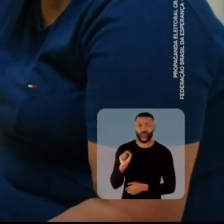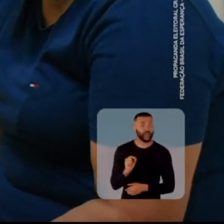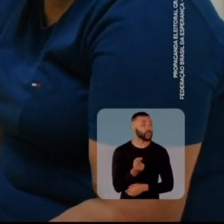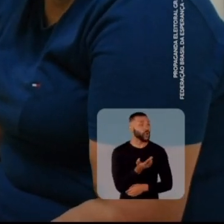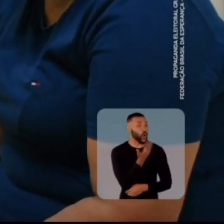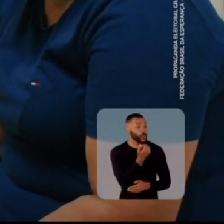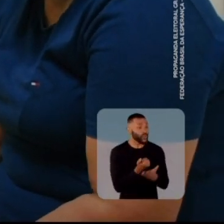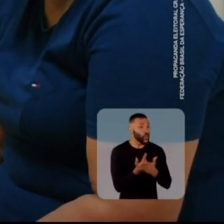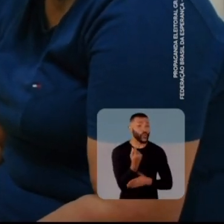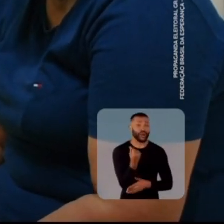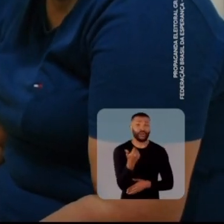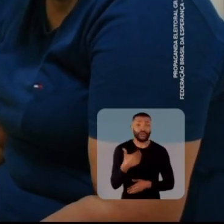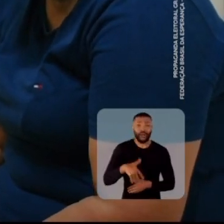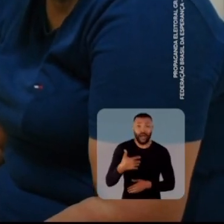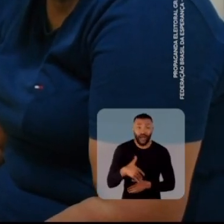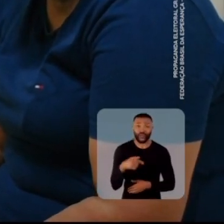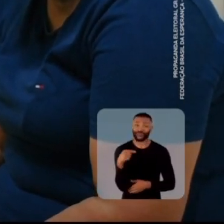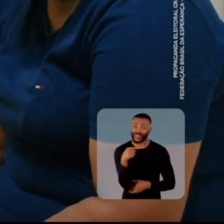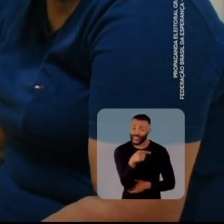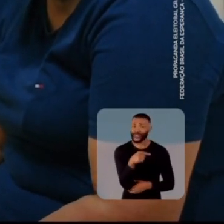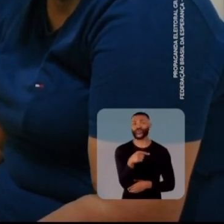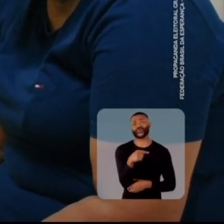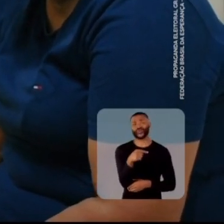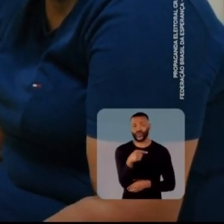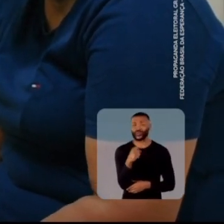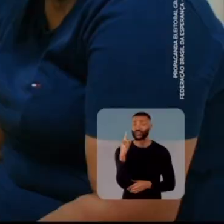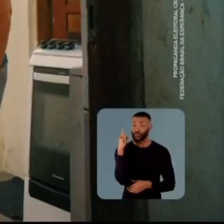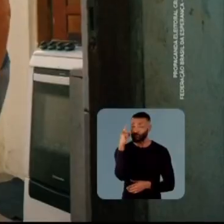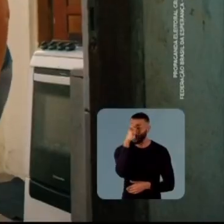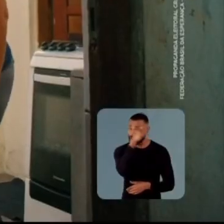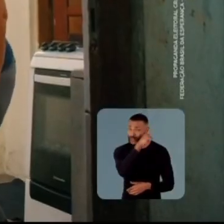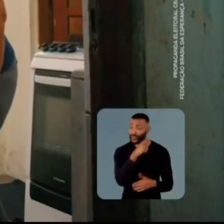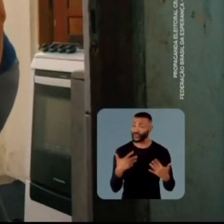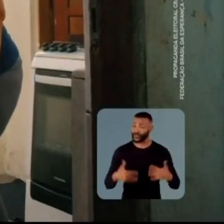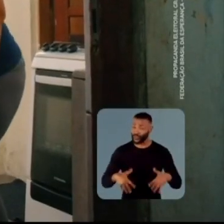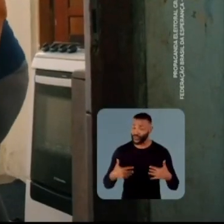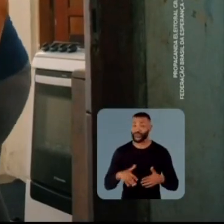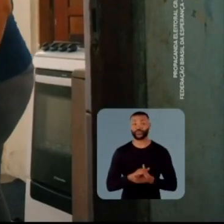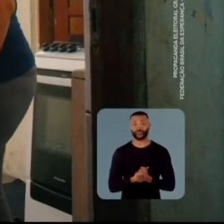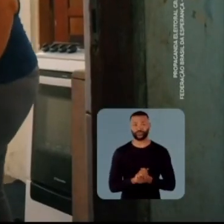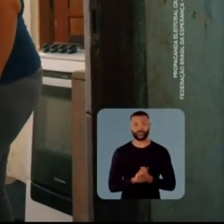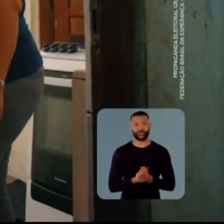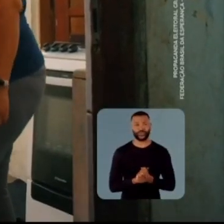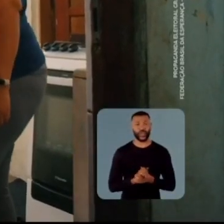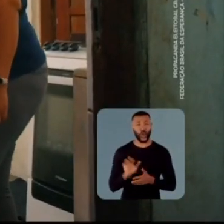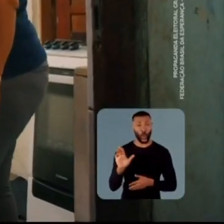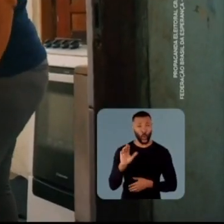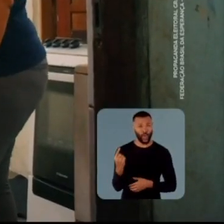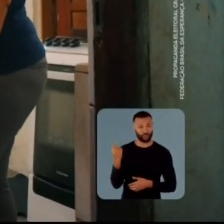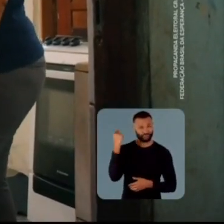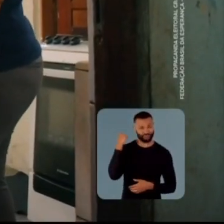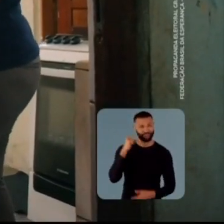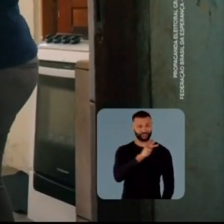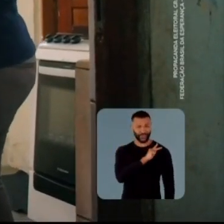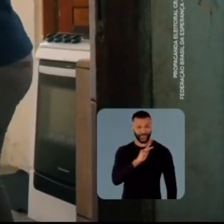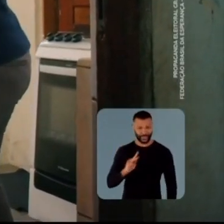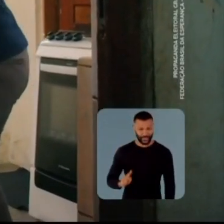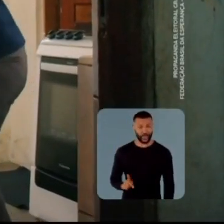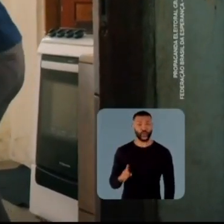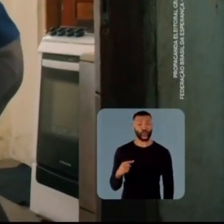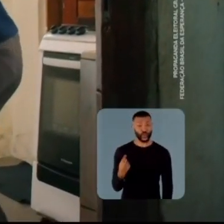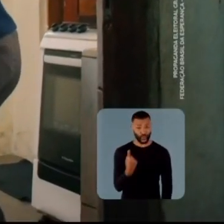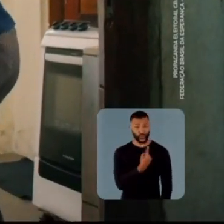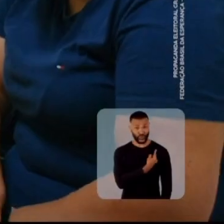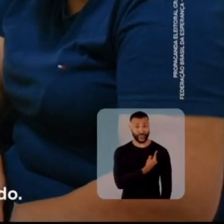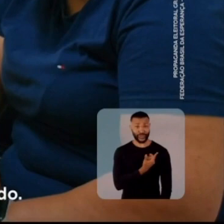O preço do alimento. Esse é o que está mais matando o brasileiro. Quando Lula estava na presidência, a gente